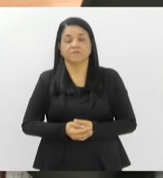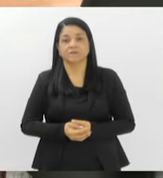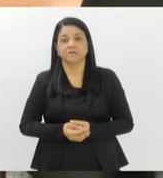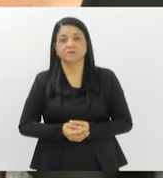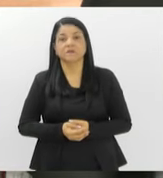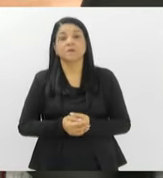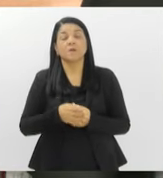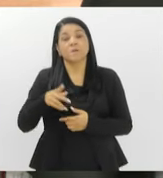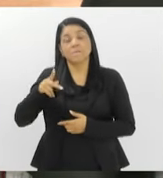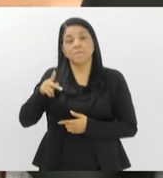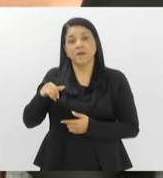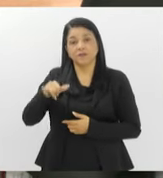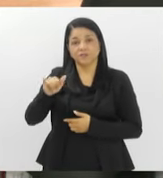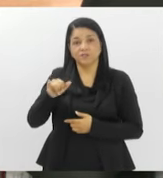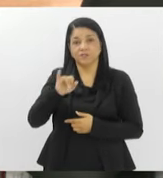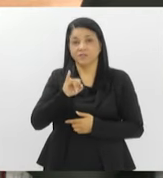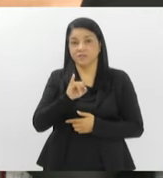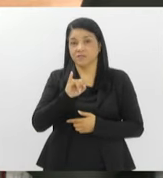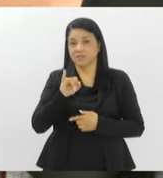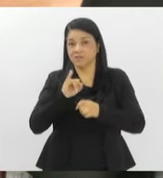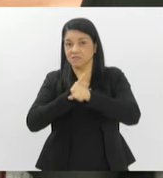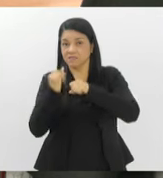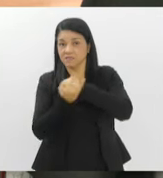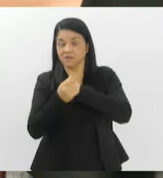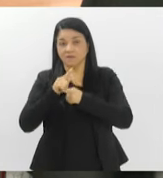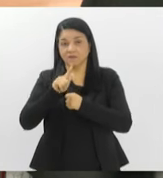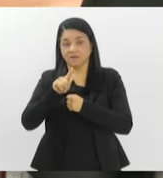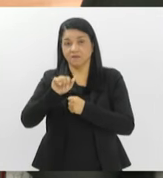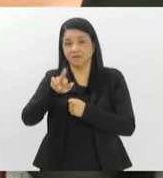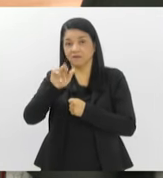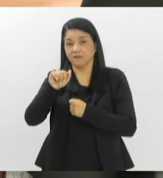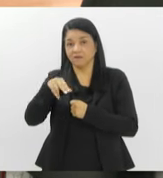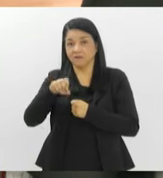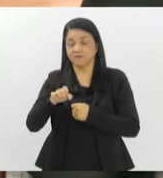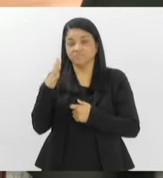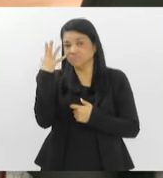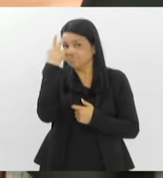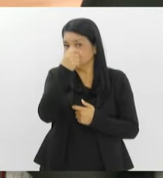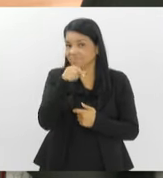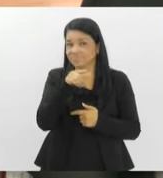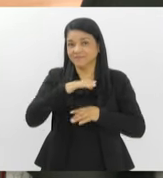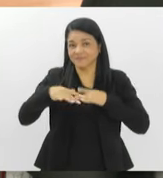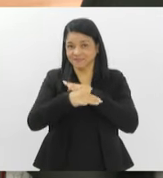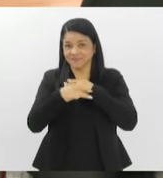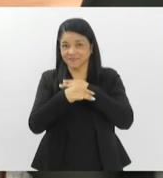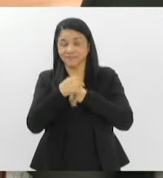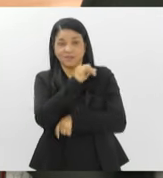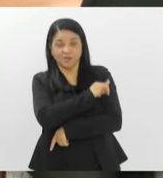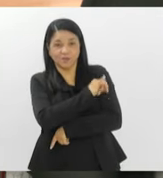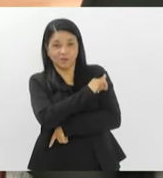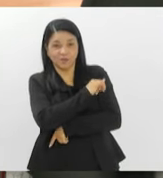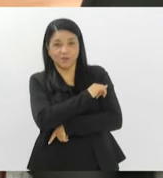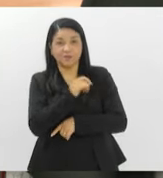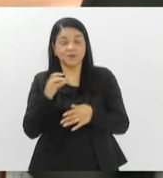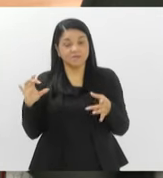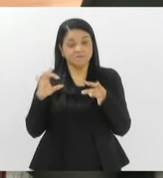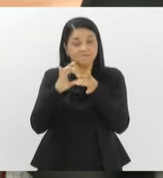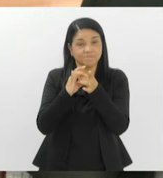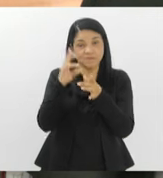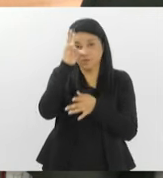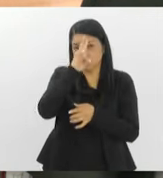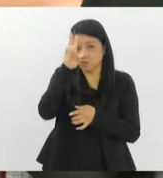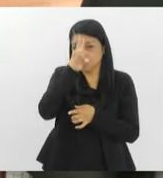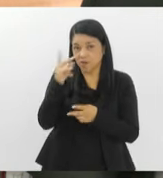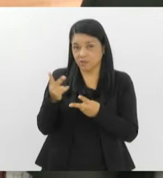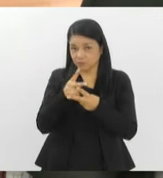Paraty e Ilha Grande, dois cenários deslumbrantes no Estado do Rio. As cidades são tão ligadas pela história que, durante